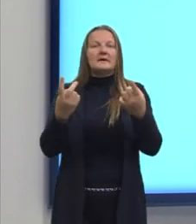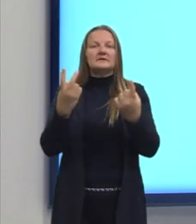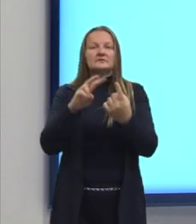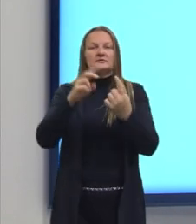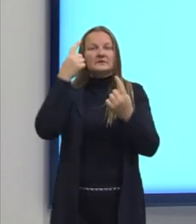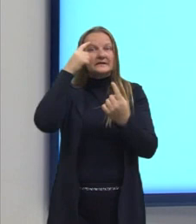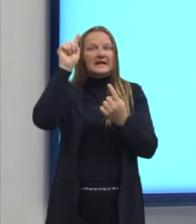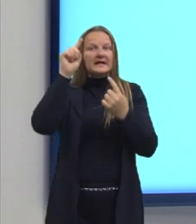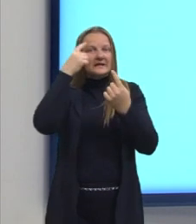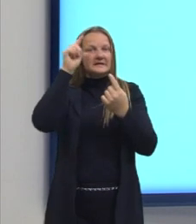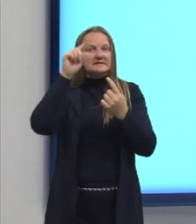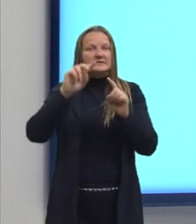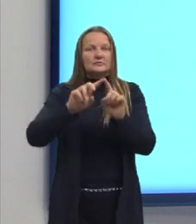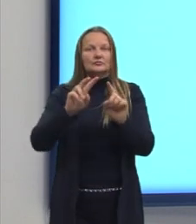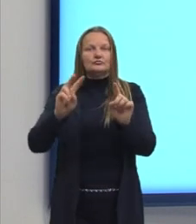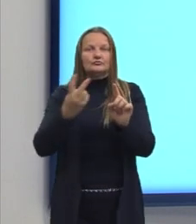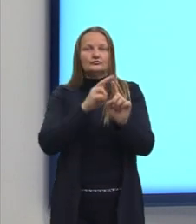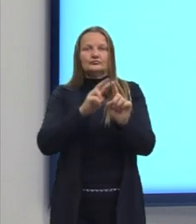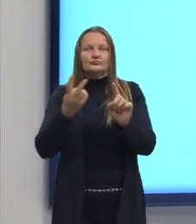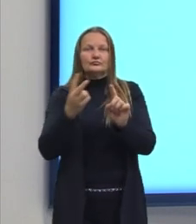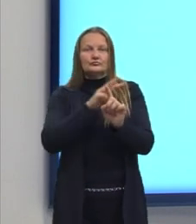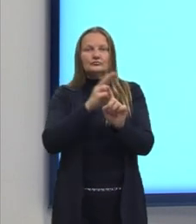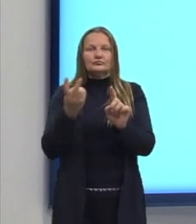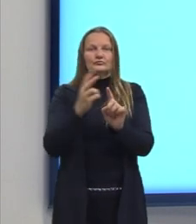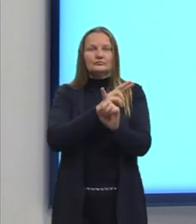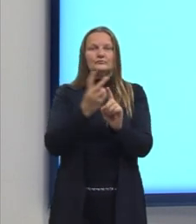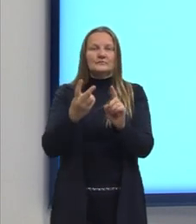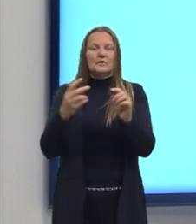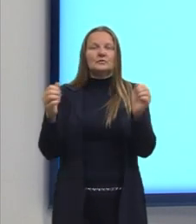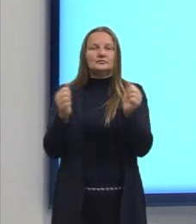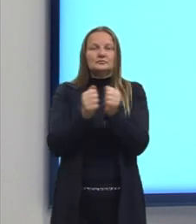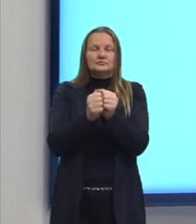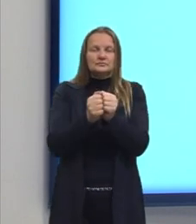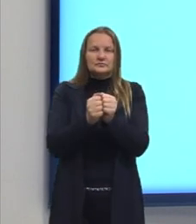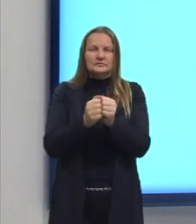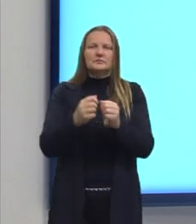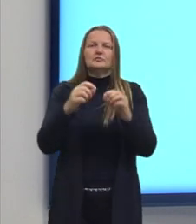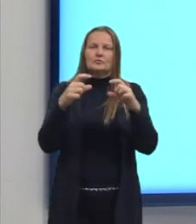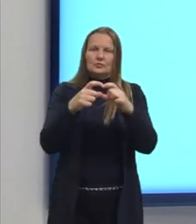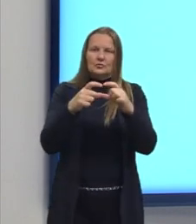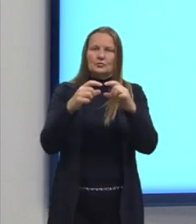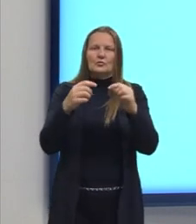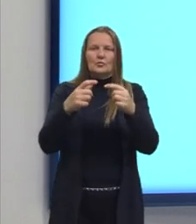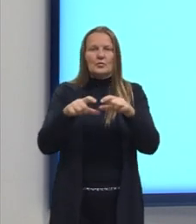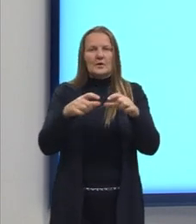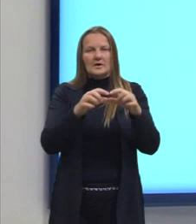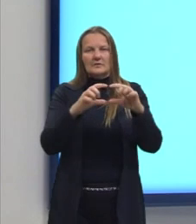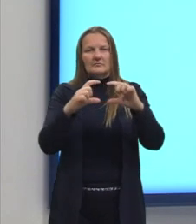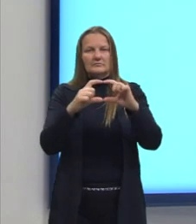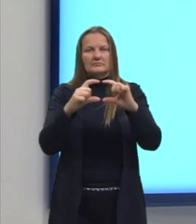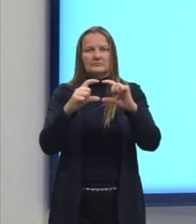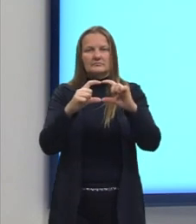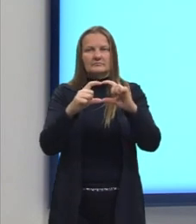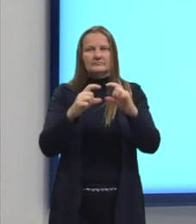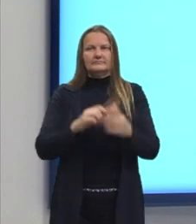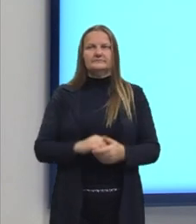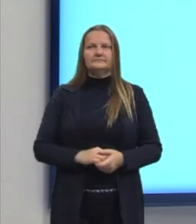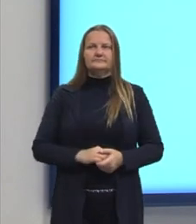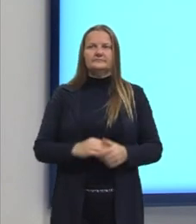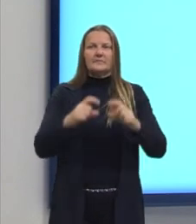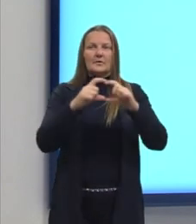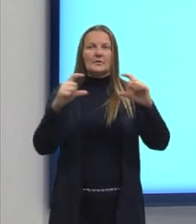tem duas ideias que são opostas, colocadas juntas, né, num mesmo período. Então,